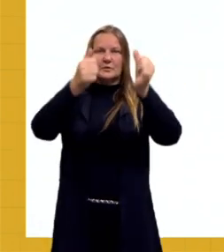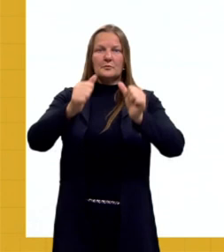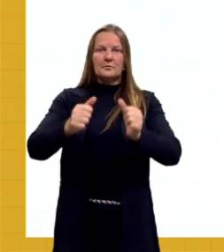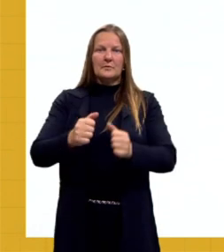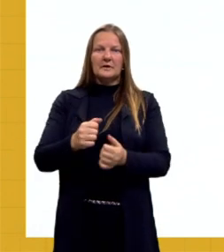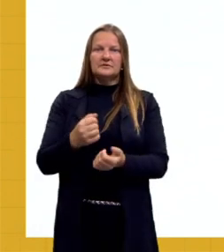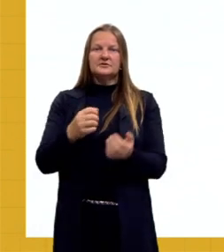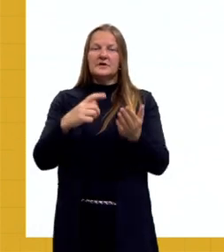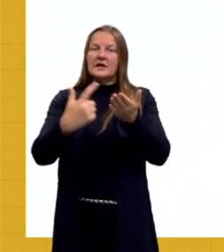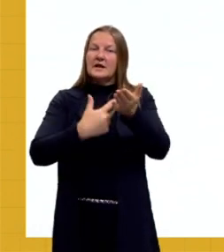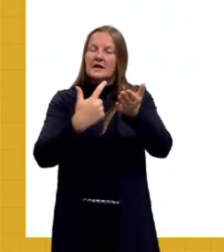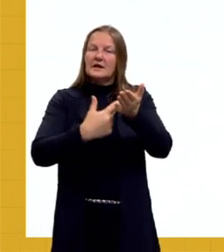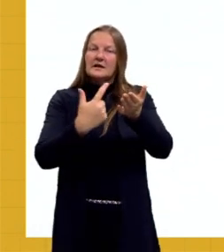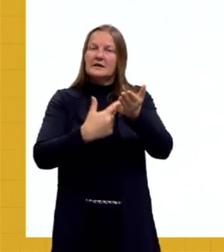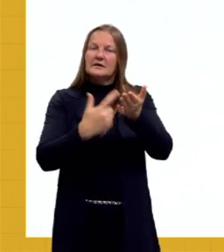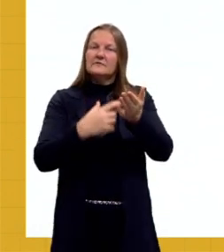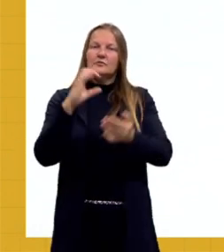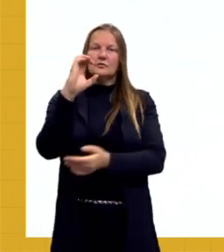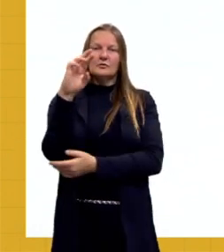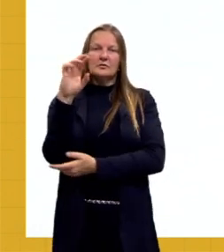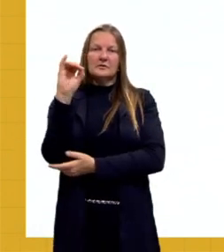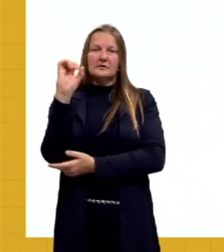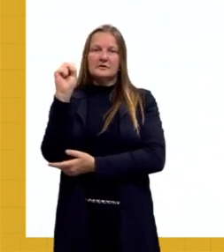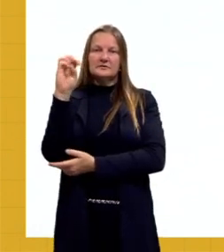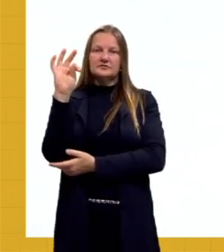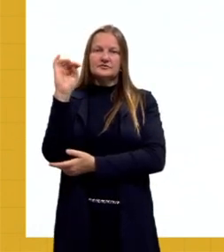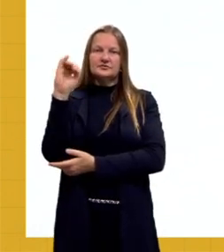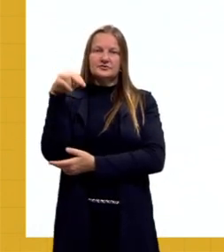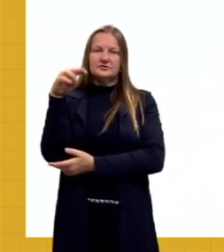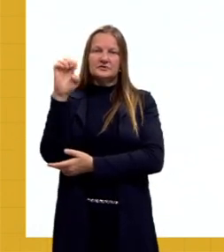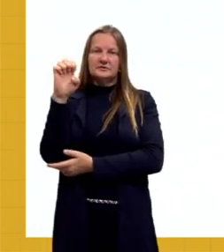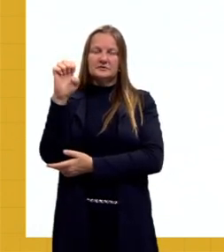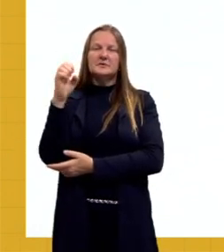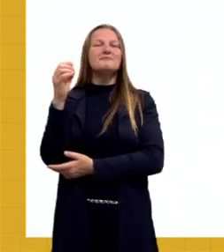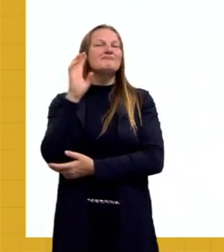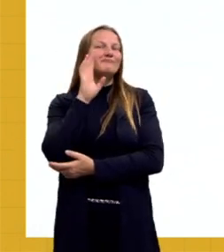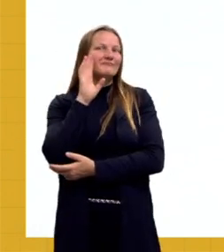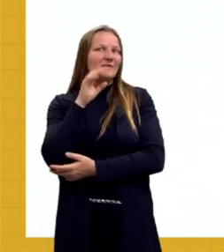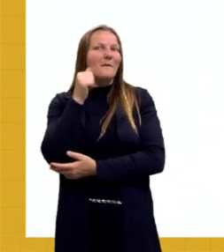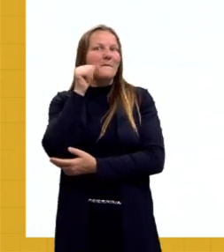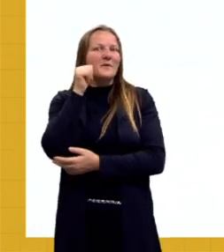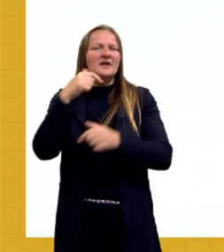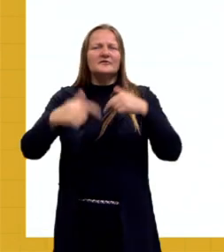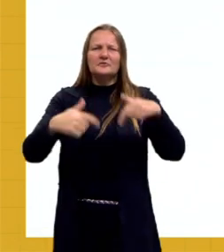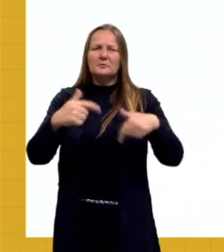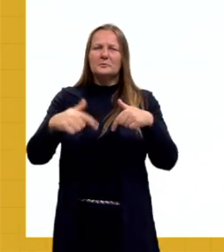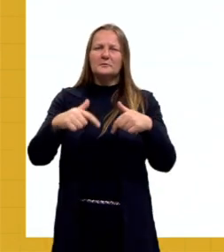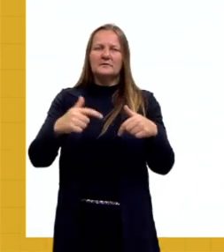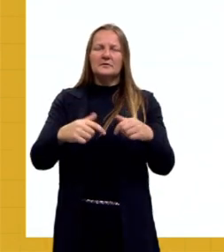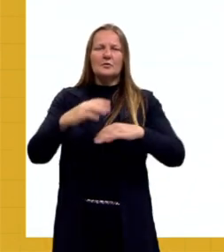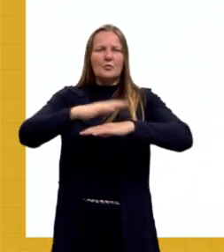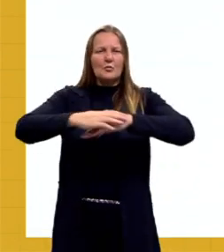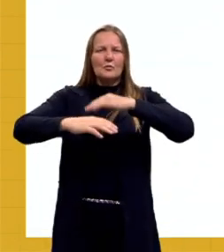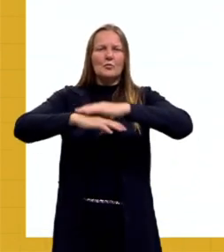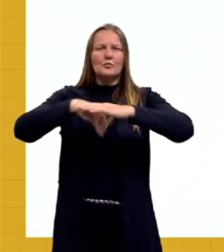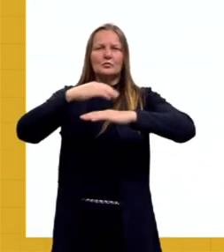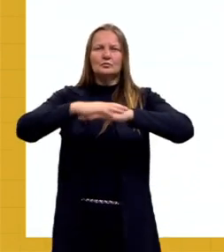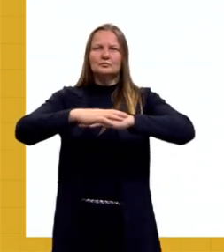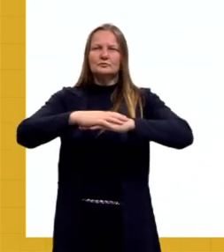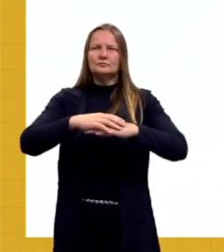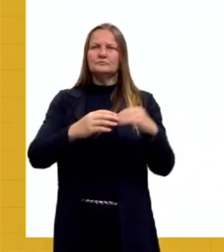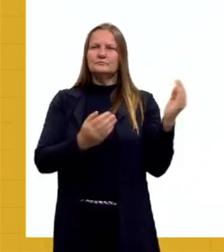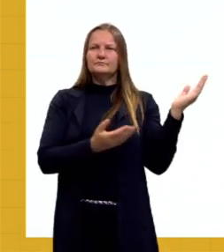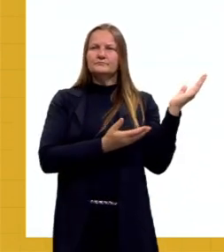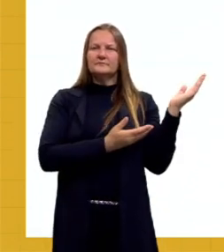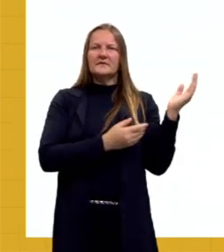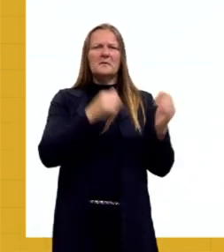livro da Christine de Pizan, que a gente também falou naquela aula. E mostra mulheres trabalhando numa construção. Outra coisa